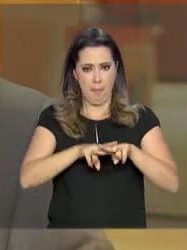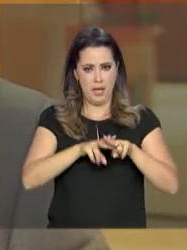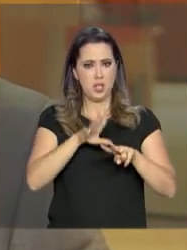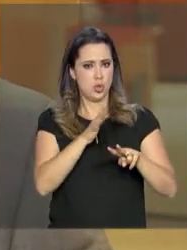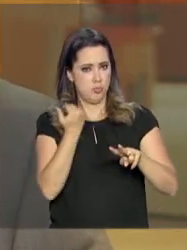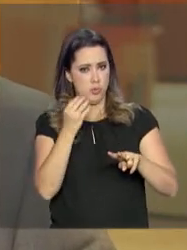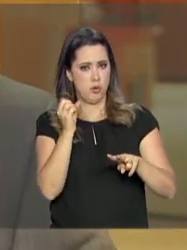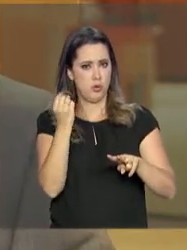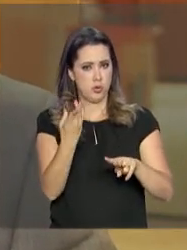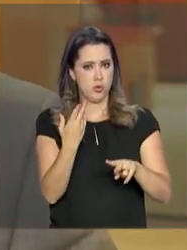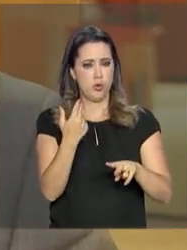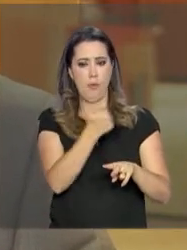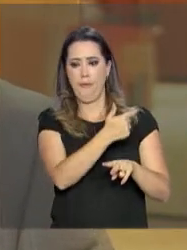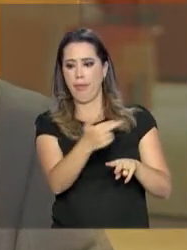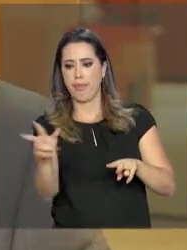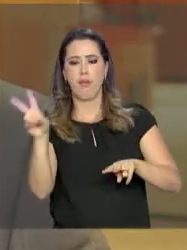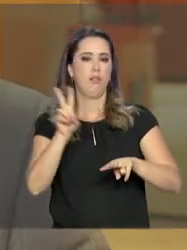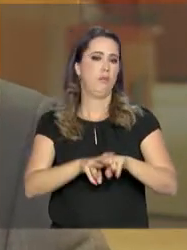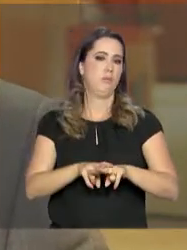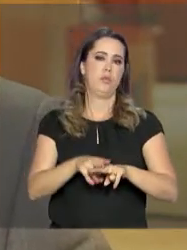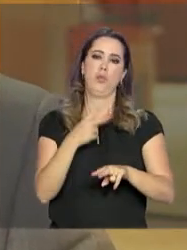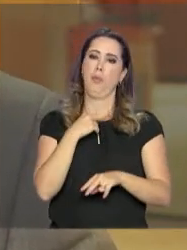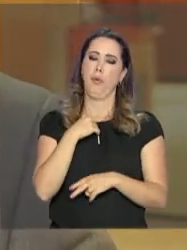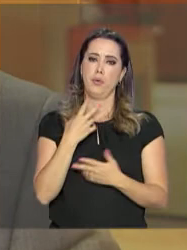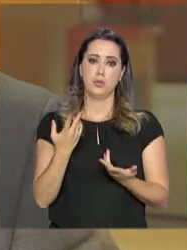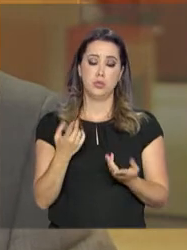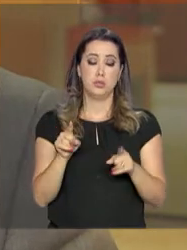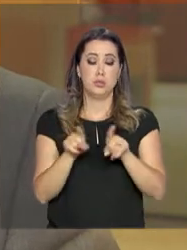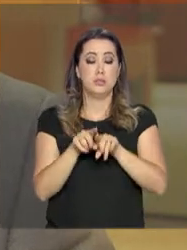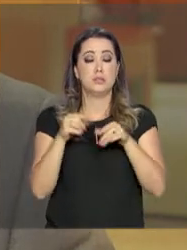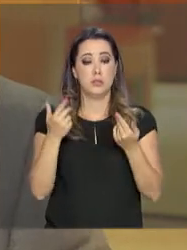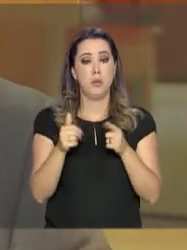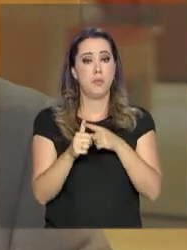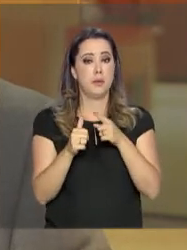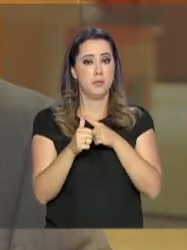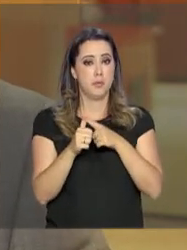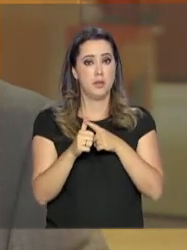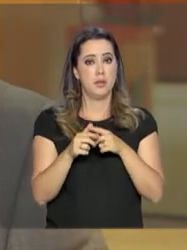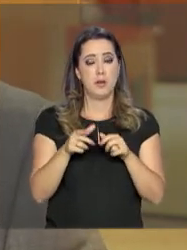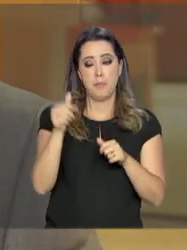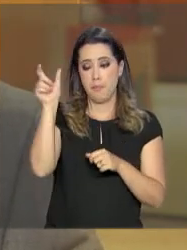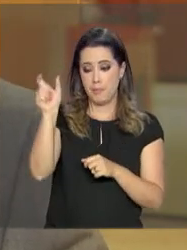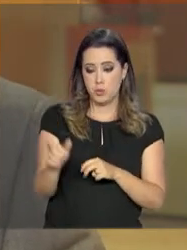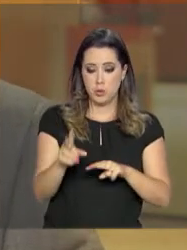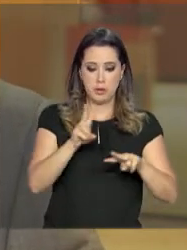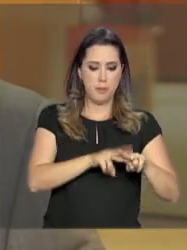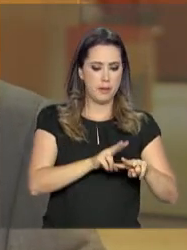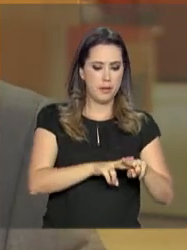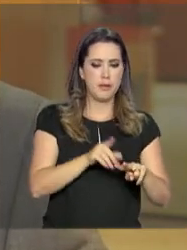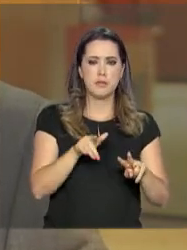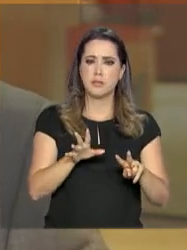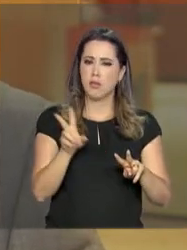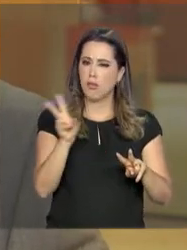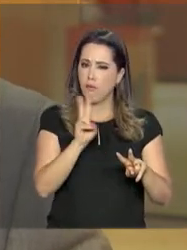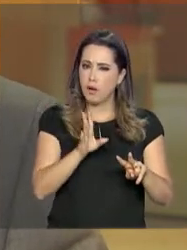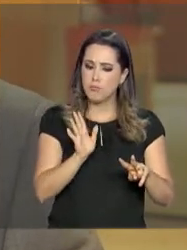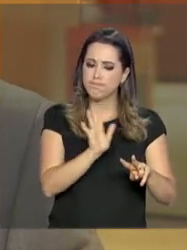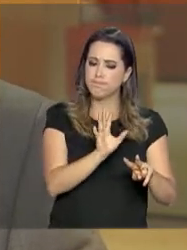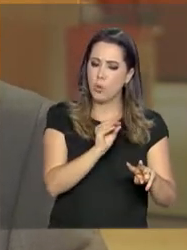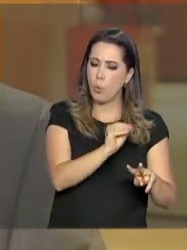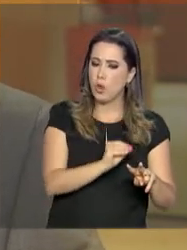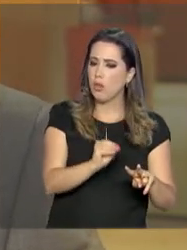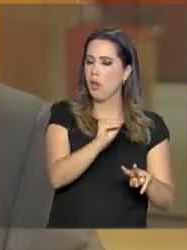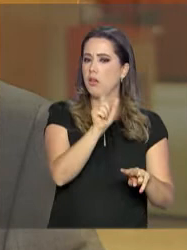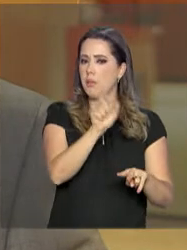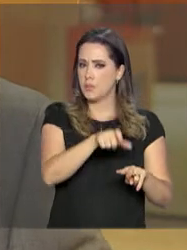ambiente social. Então, no primeiro ponto, enquanto está cumprindo pena, ela tem uma valorização ali, ela tem um